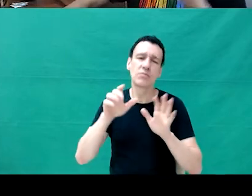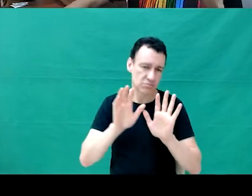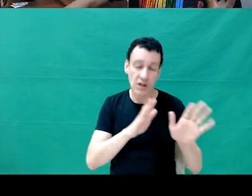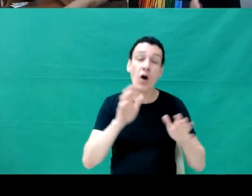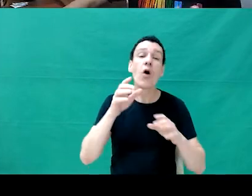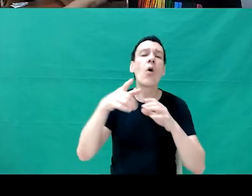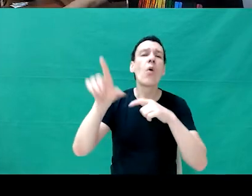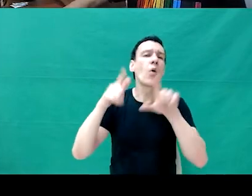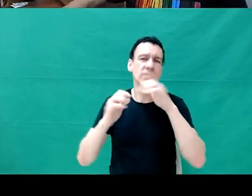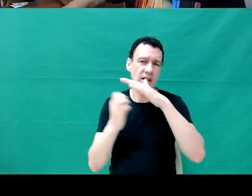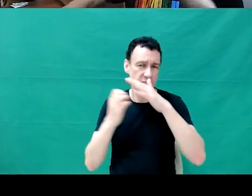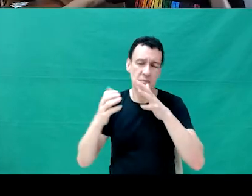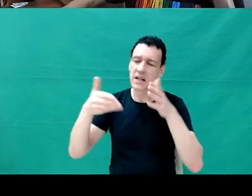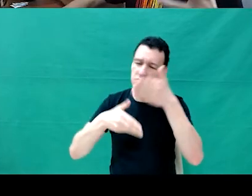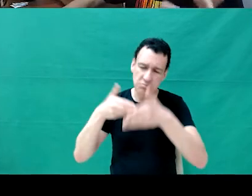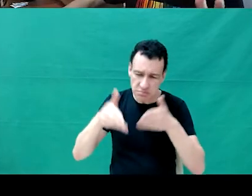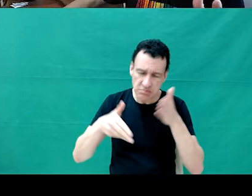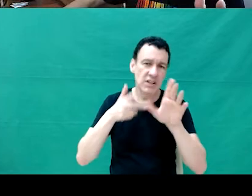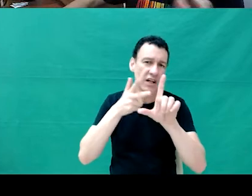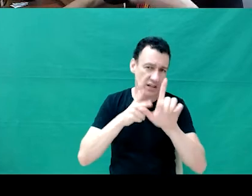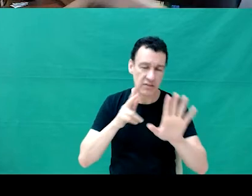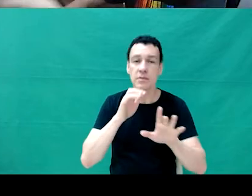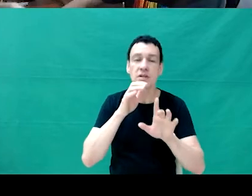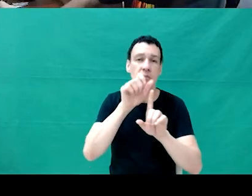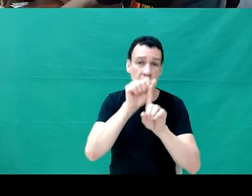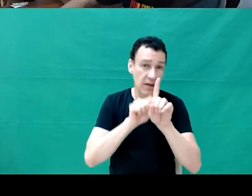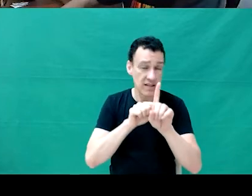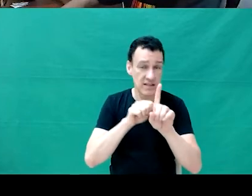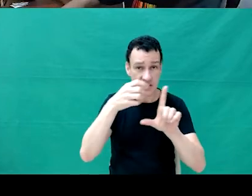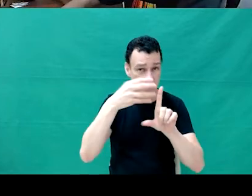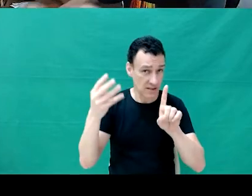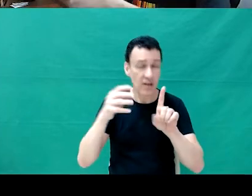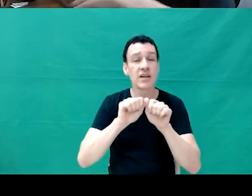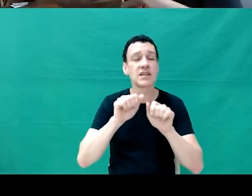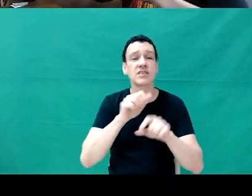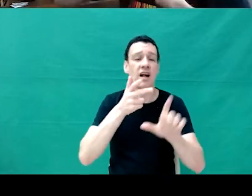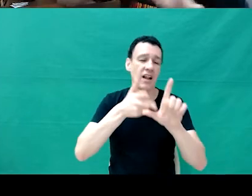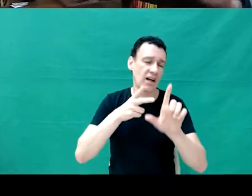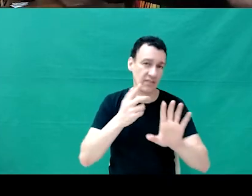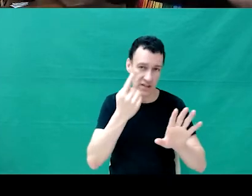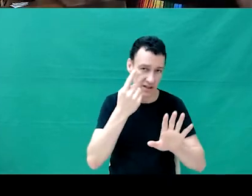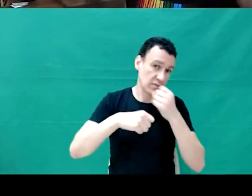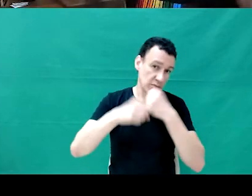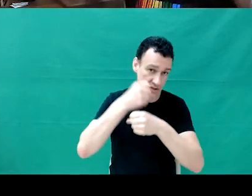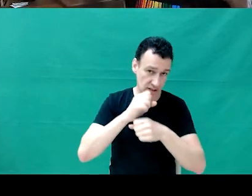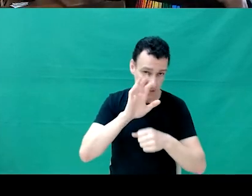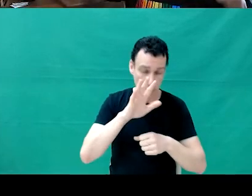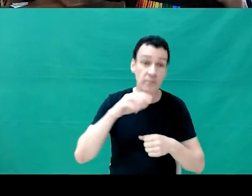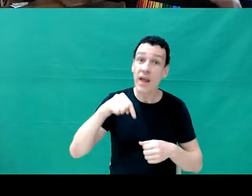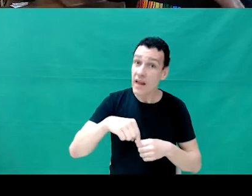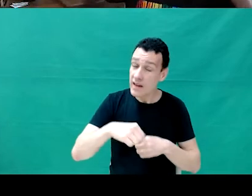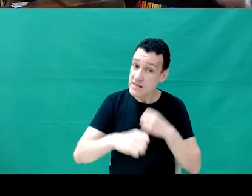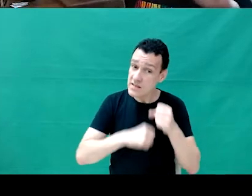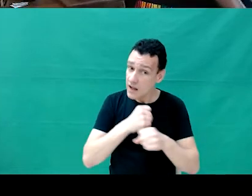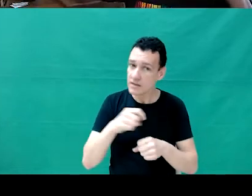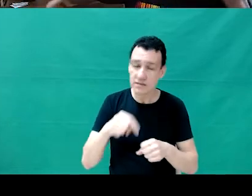exemplos de participações externas, por exemplo, no mês do LGBT, a gente fez essa live do ano passado, esse ano a gente resolveu fazer só um treinamento interno sobre a